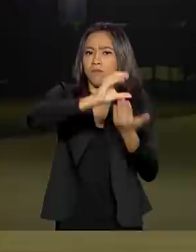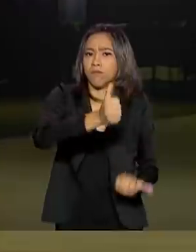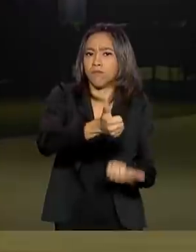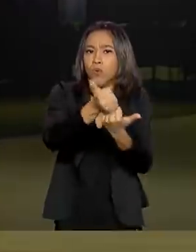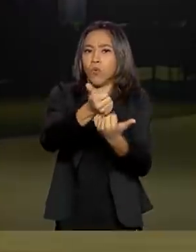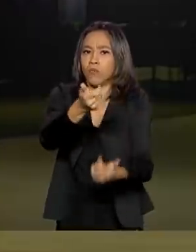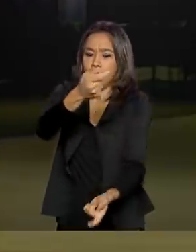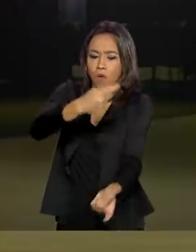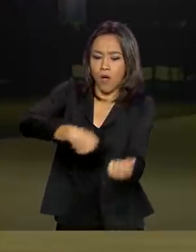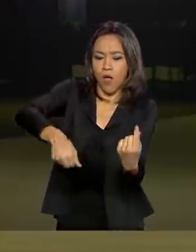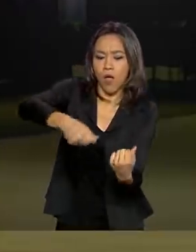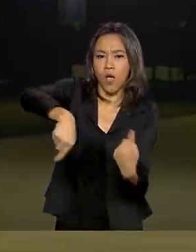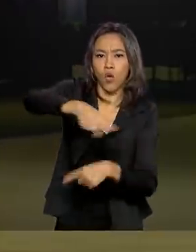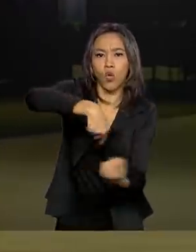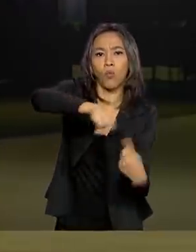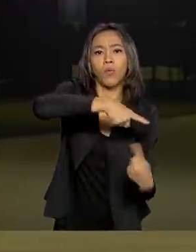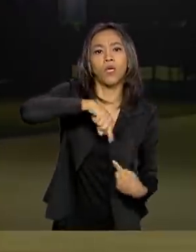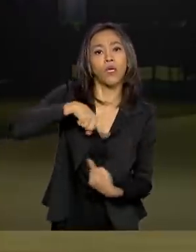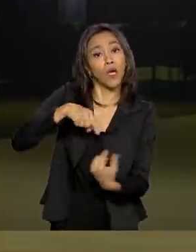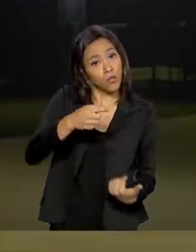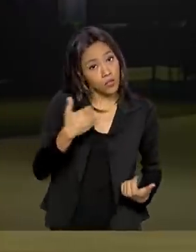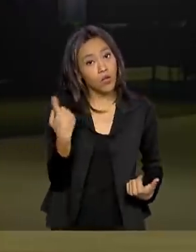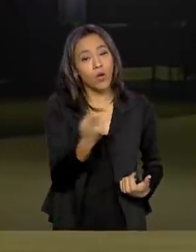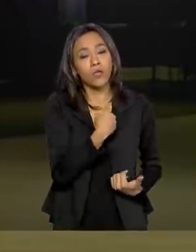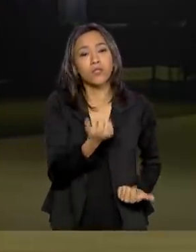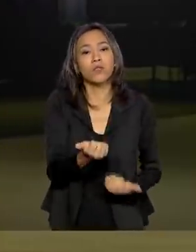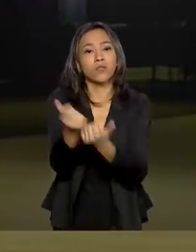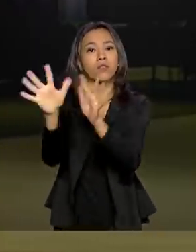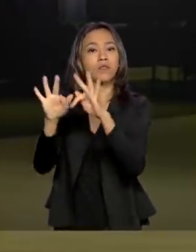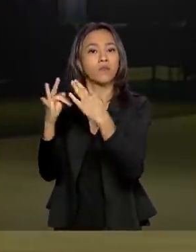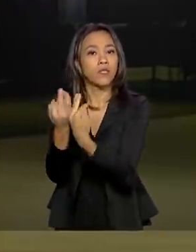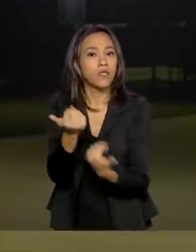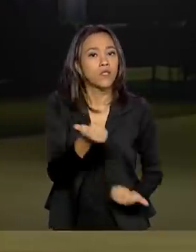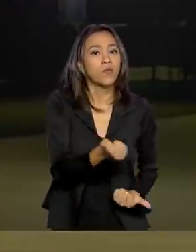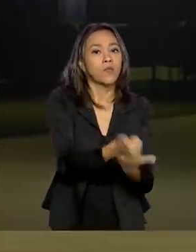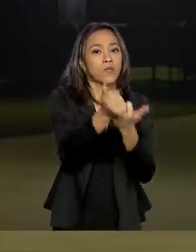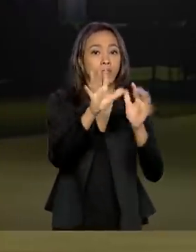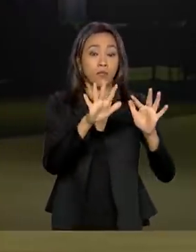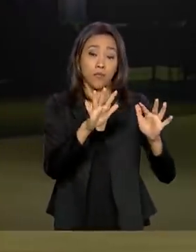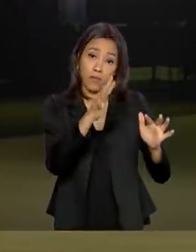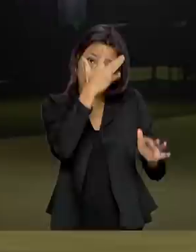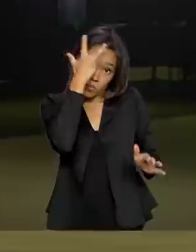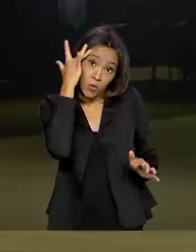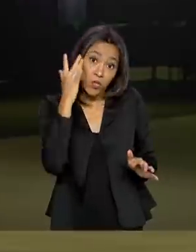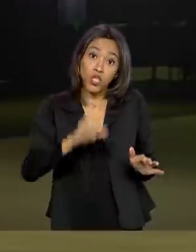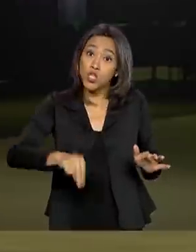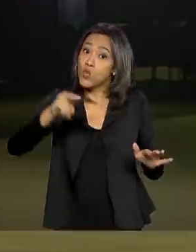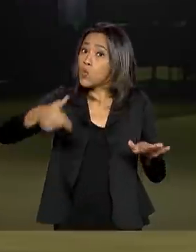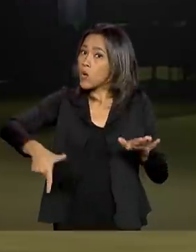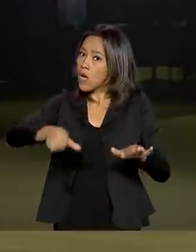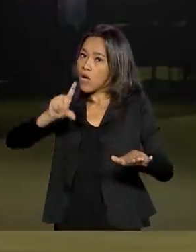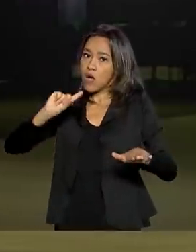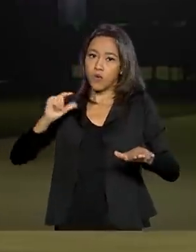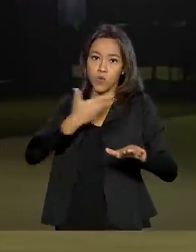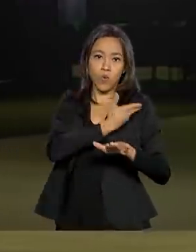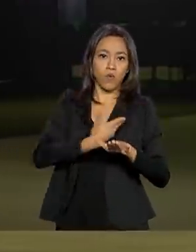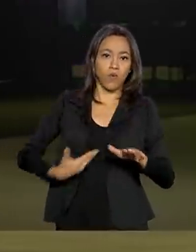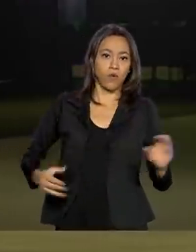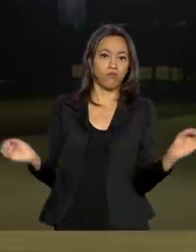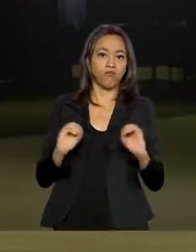né, estamos ajudando as famílias, estamos ajudando as pessoas que o Estado nunca ajudou, é uma determinação do governo Bolsonaro